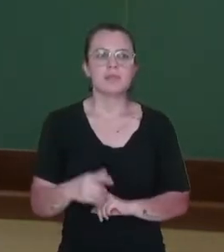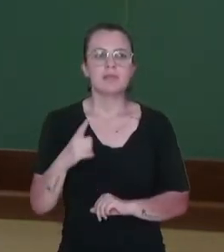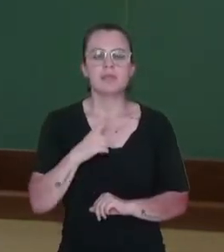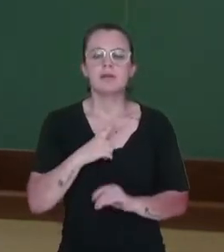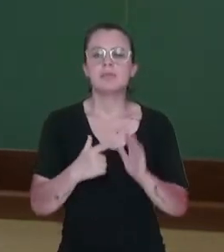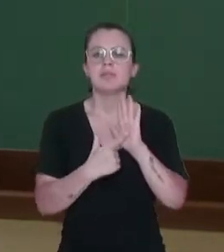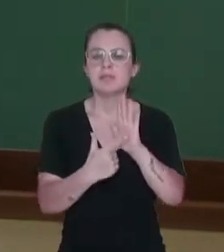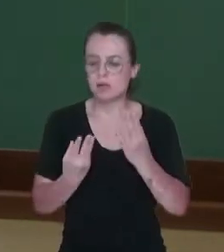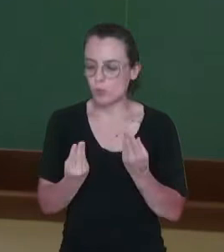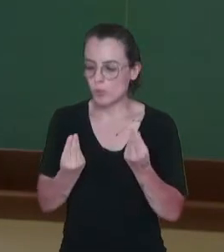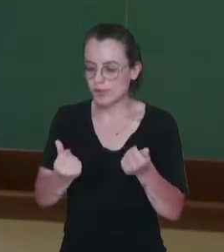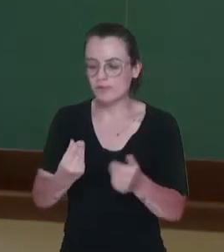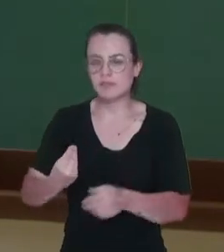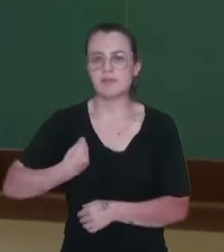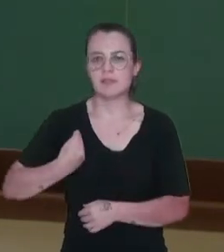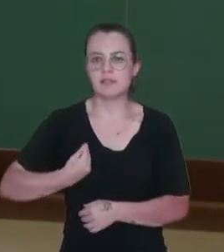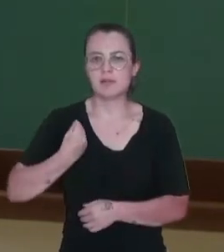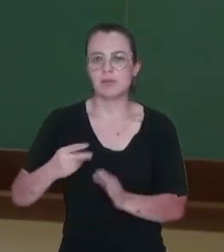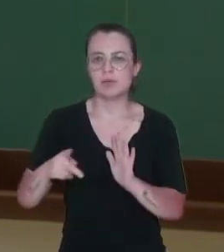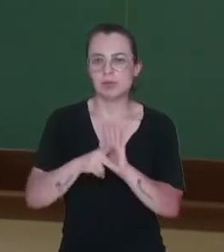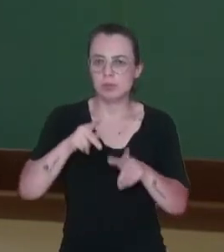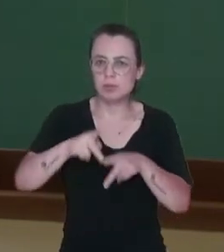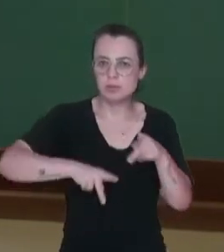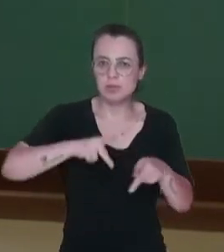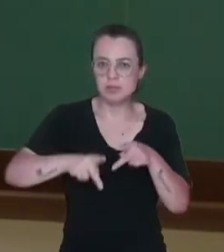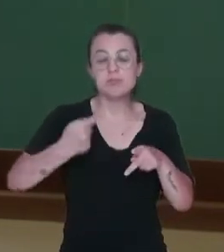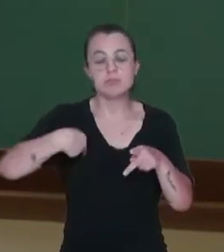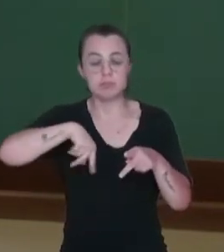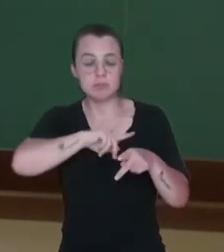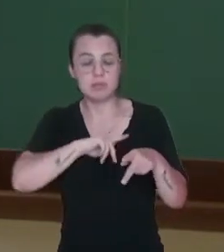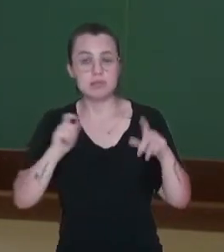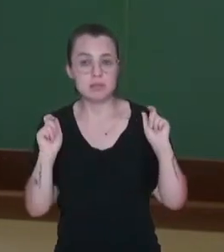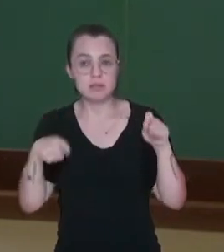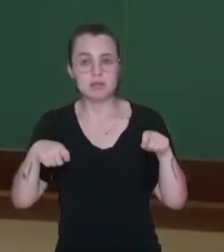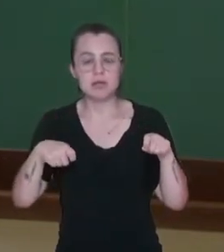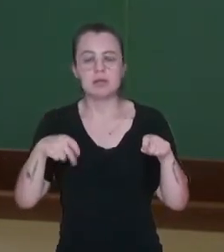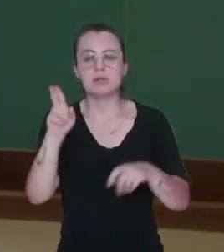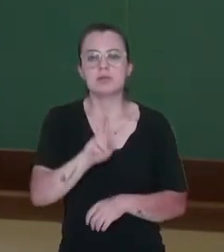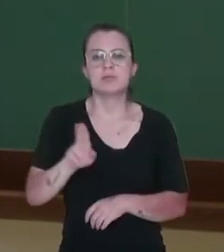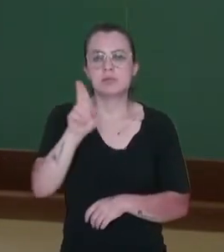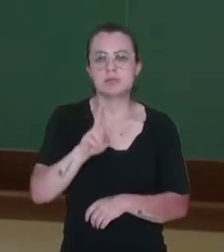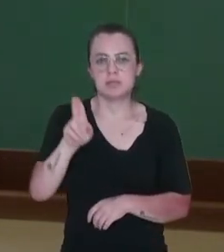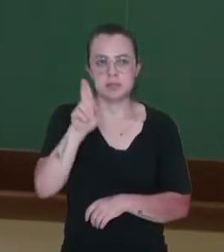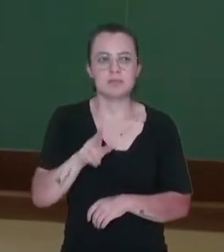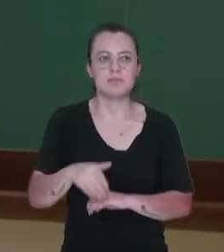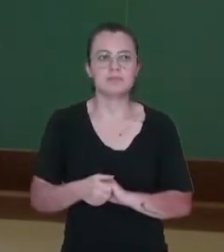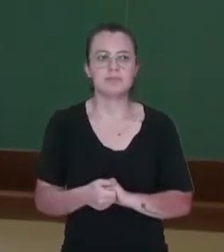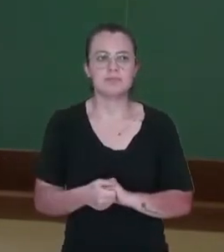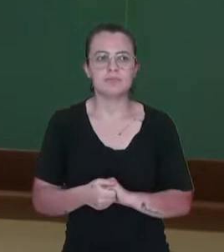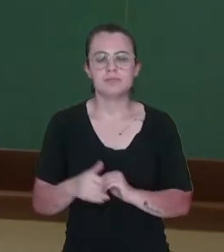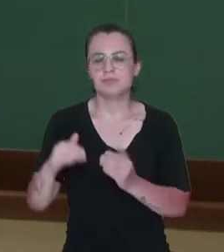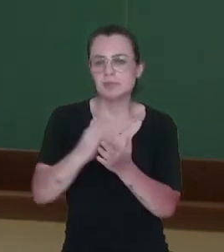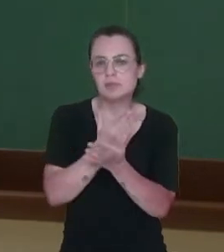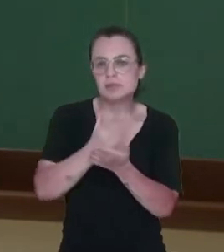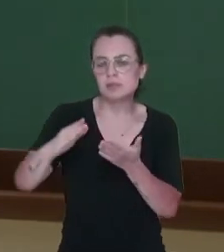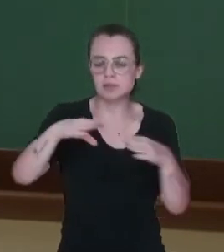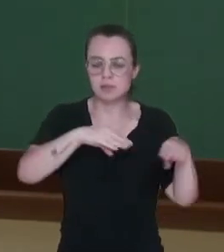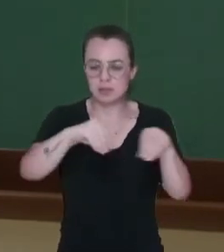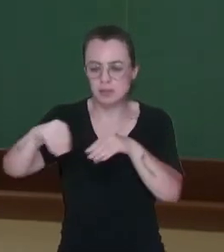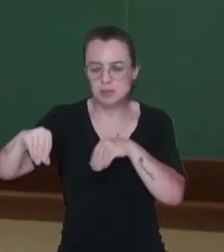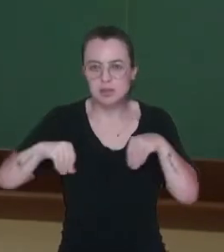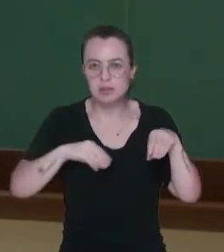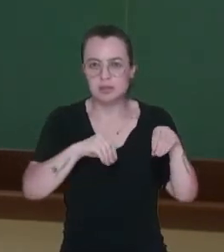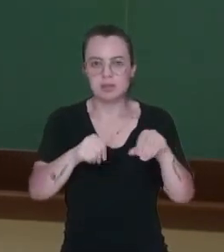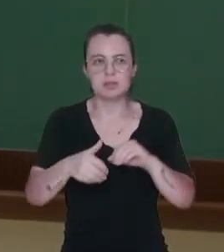qualidade de vida da população, nós também podemos usar como critério para dividir um território como o Brasil ou